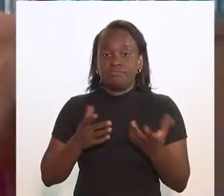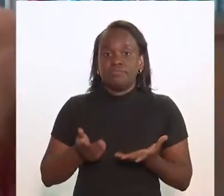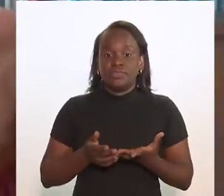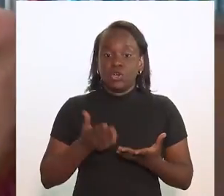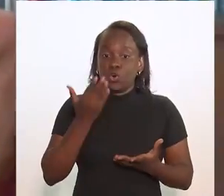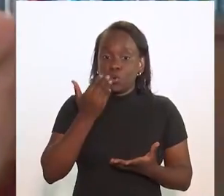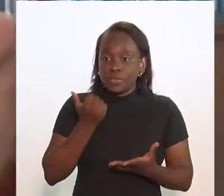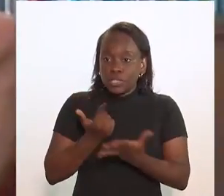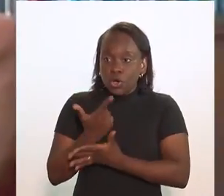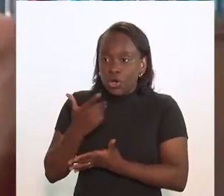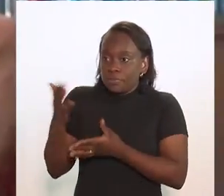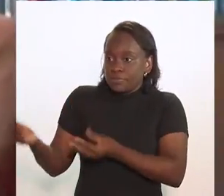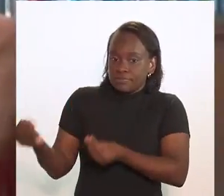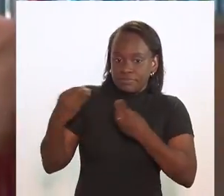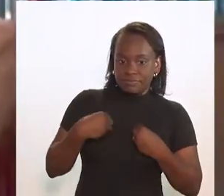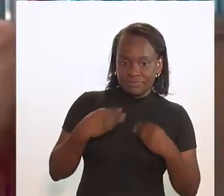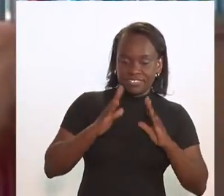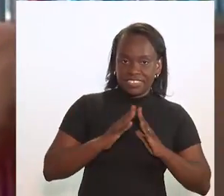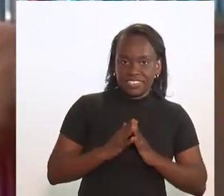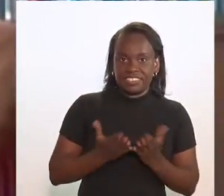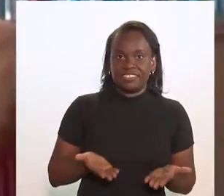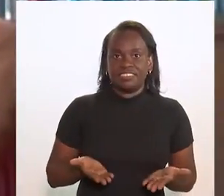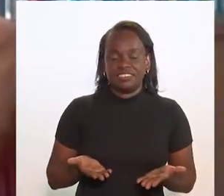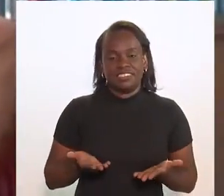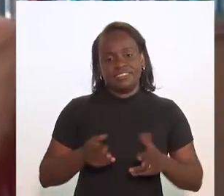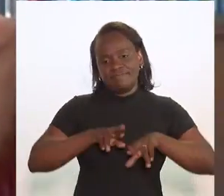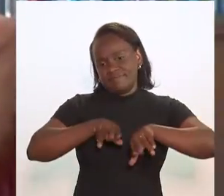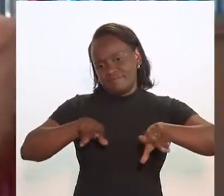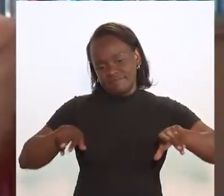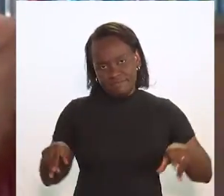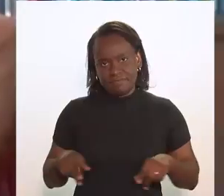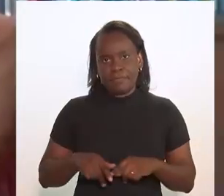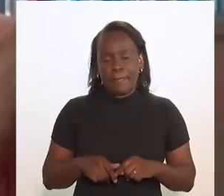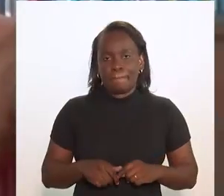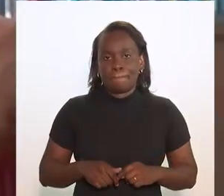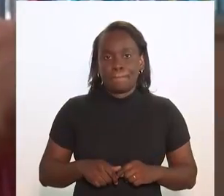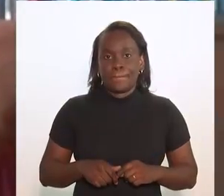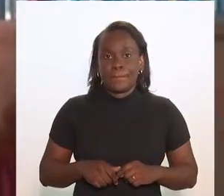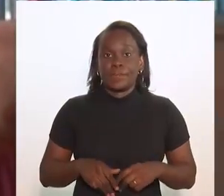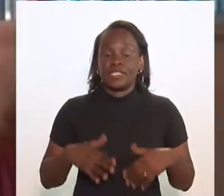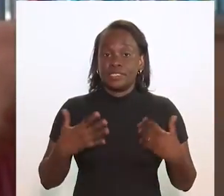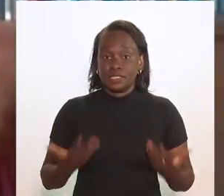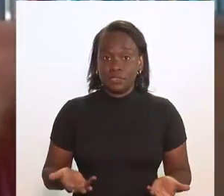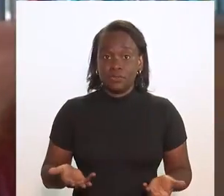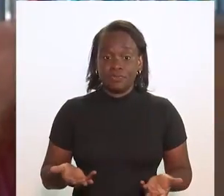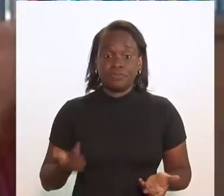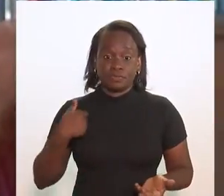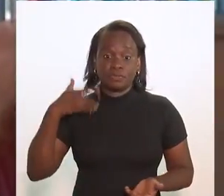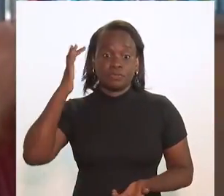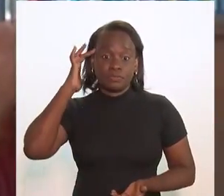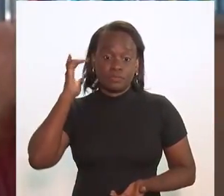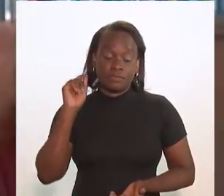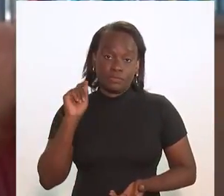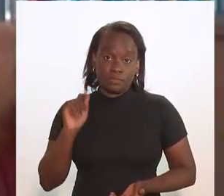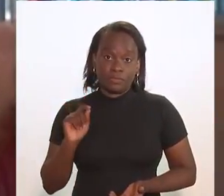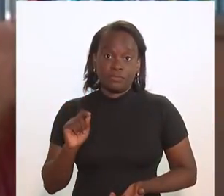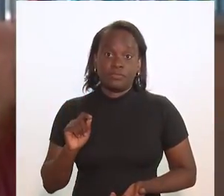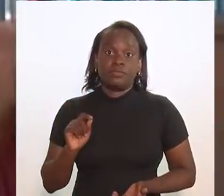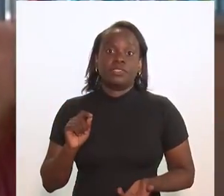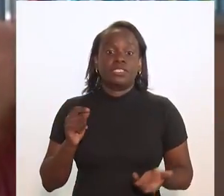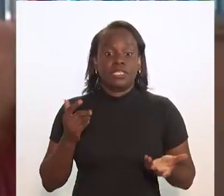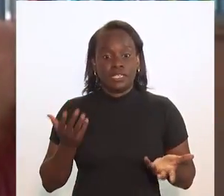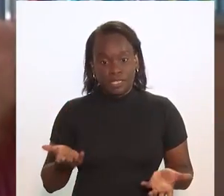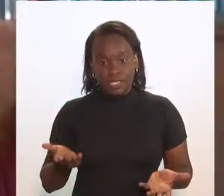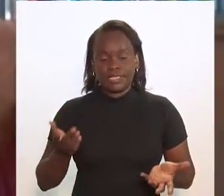a entrega da comida a domicílio e por aí vai. Então, eu acho que,